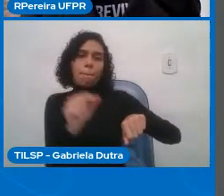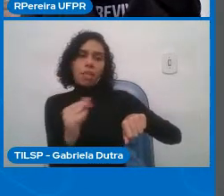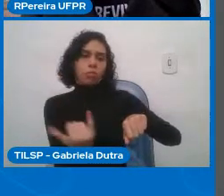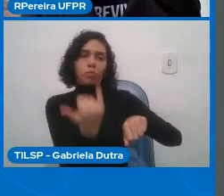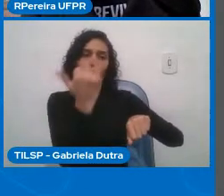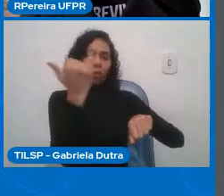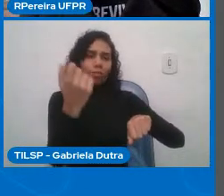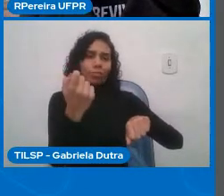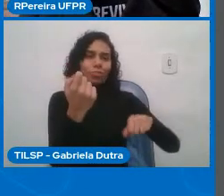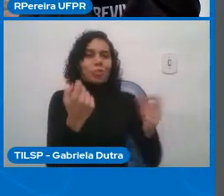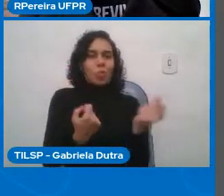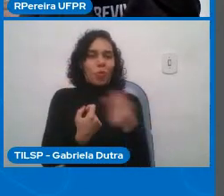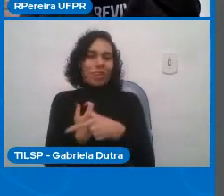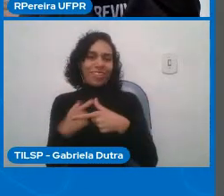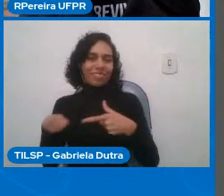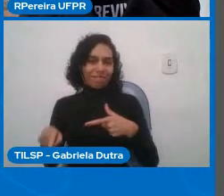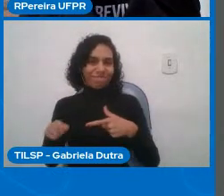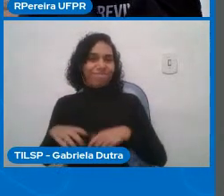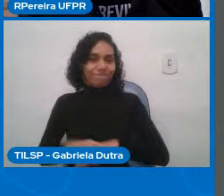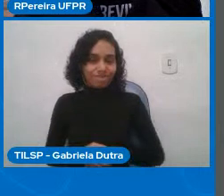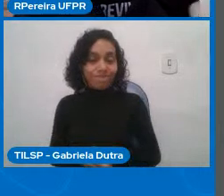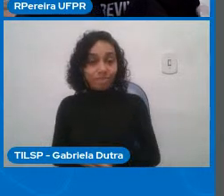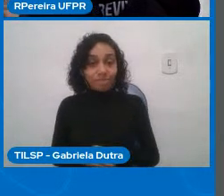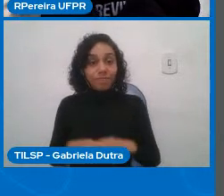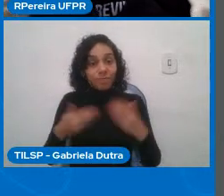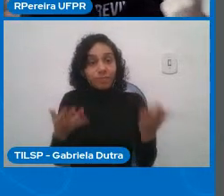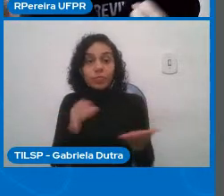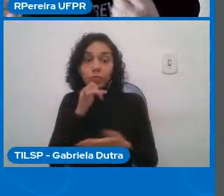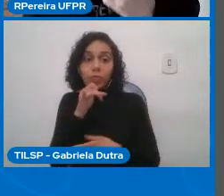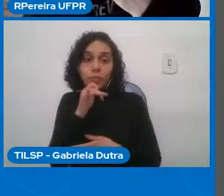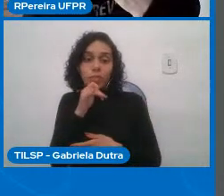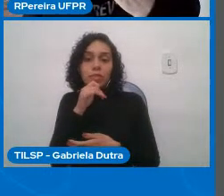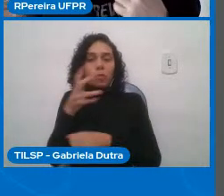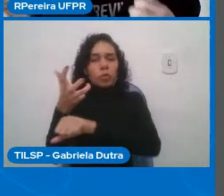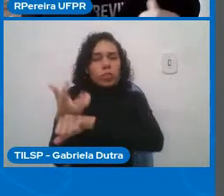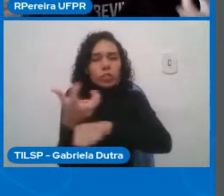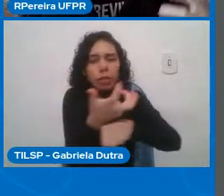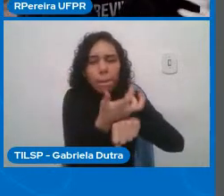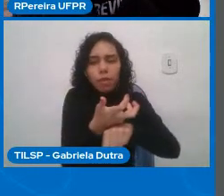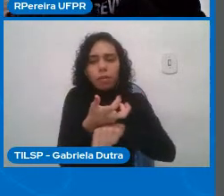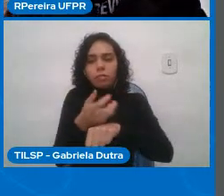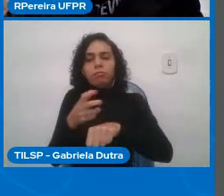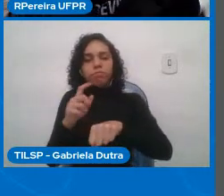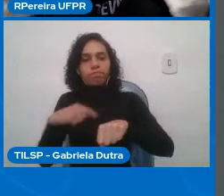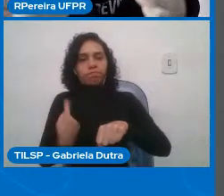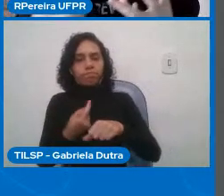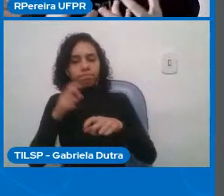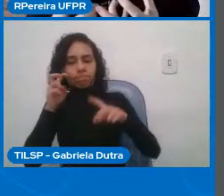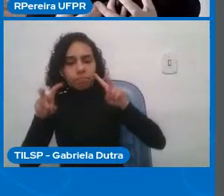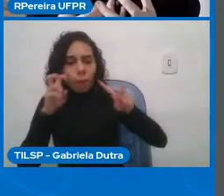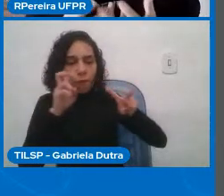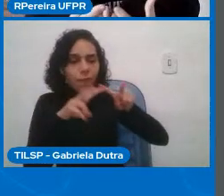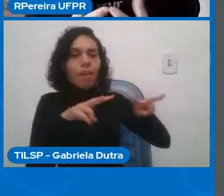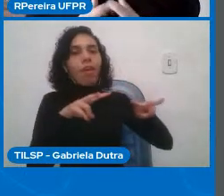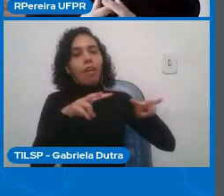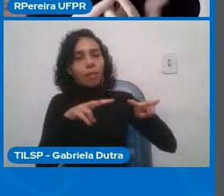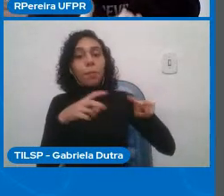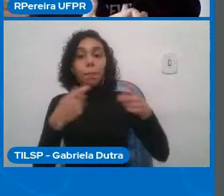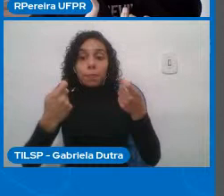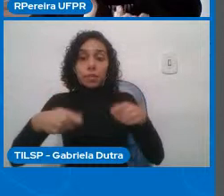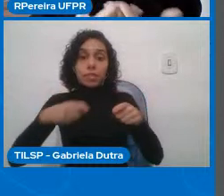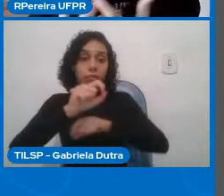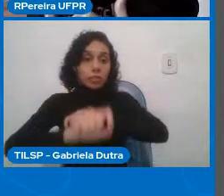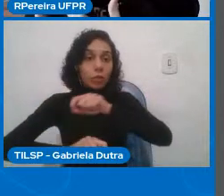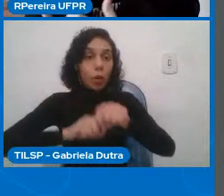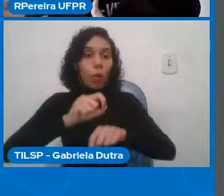olharmos para outras disciplinas por exemplo trazendo trazendo conhecimento dessas outras áreas